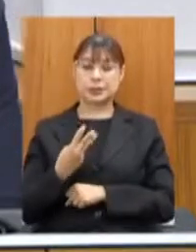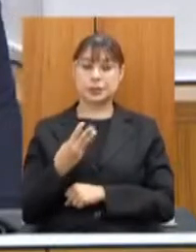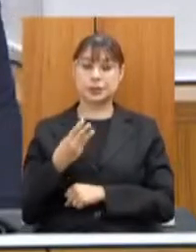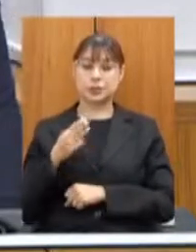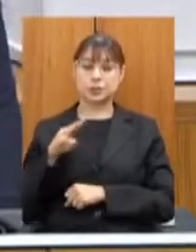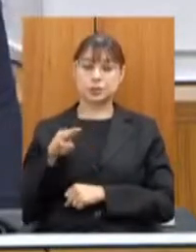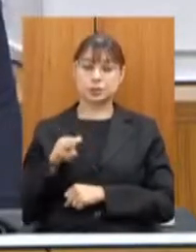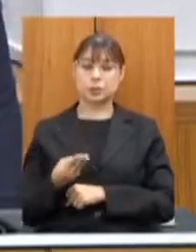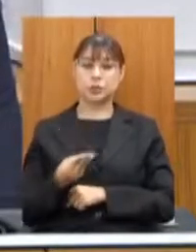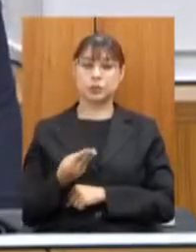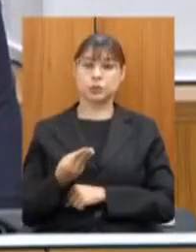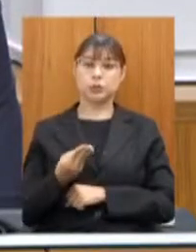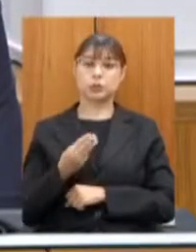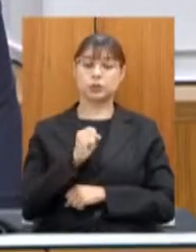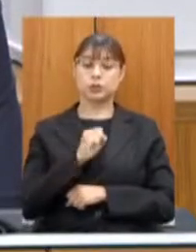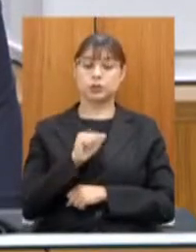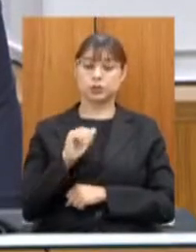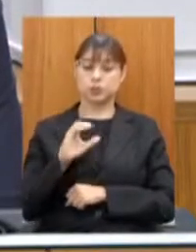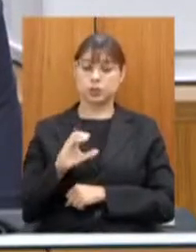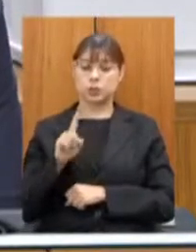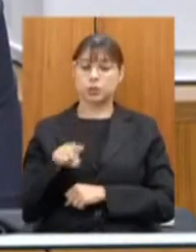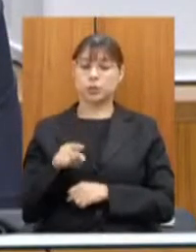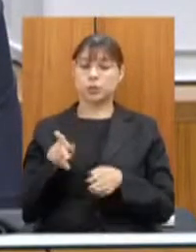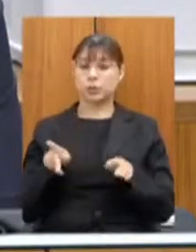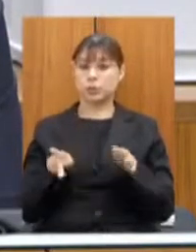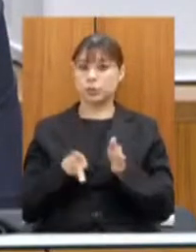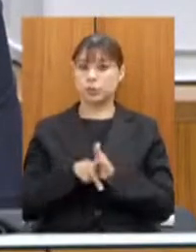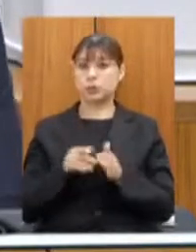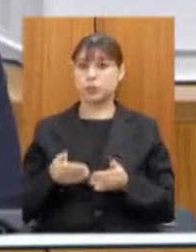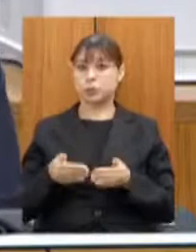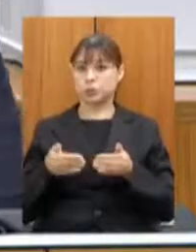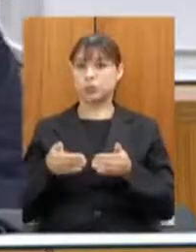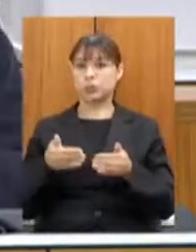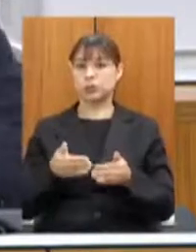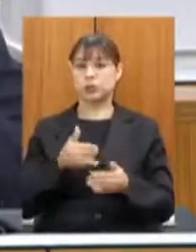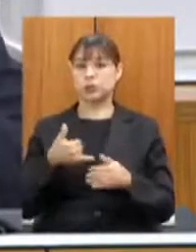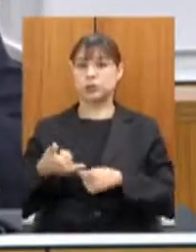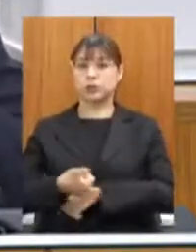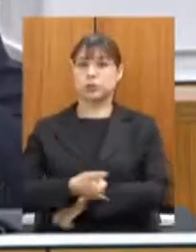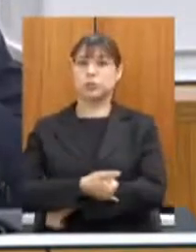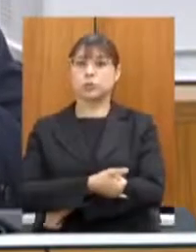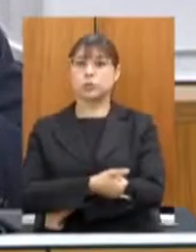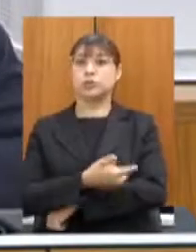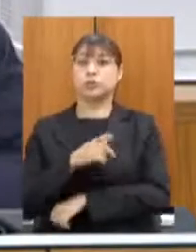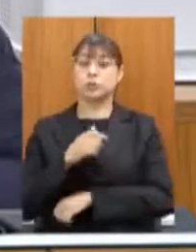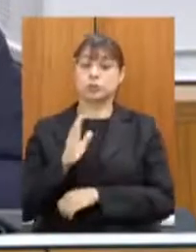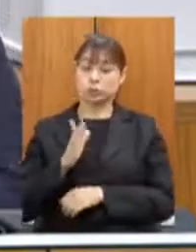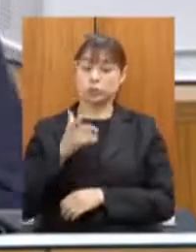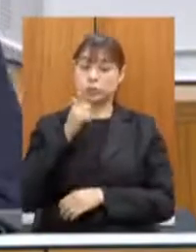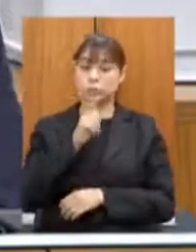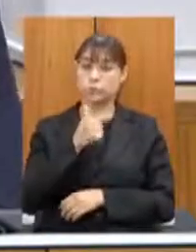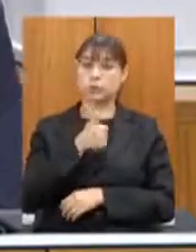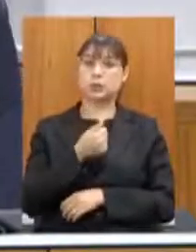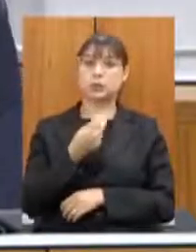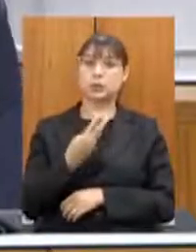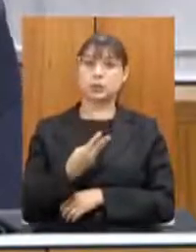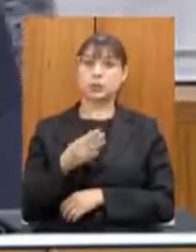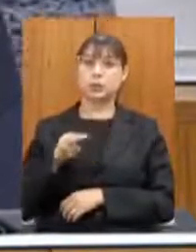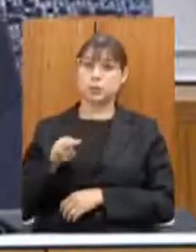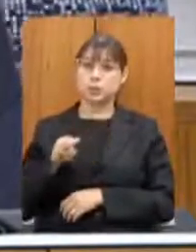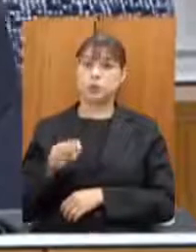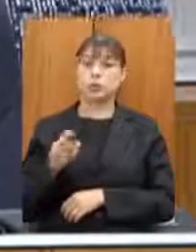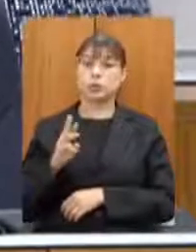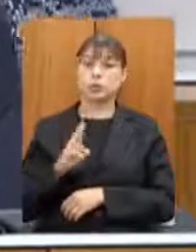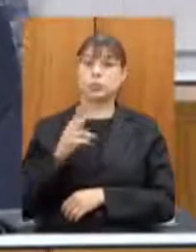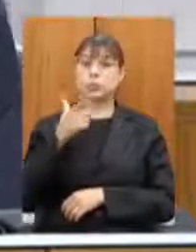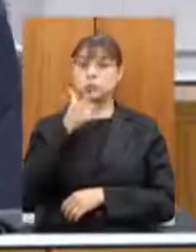Aviação Civil do Governo Federal do Ministério da Infraestrutura então foram garantidos 13 milhões de reais para a reforma